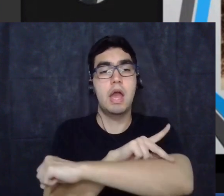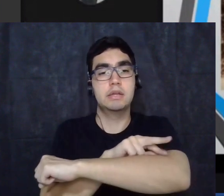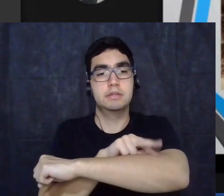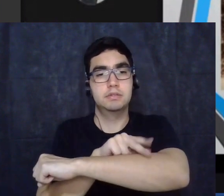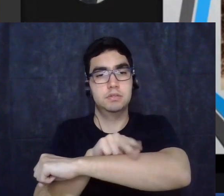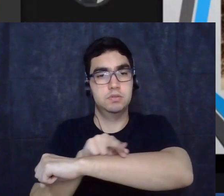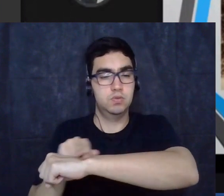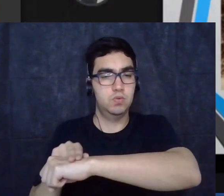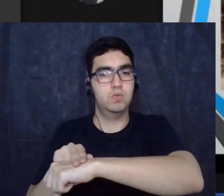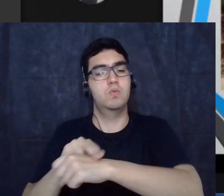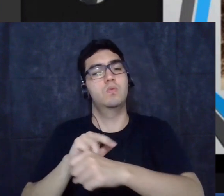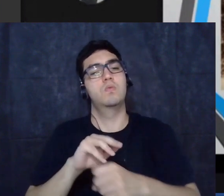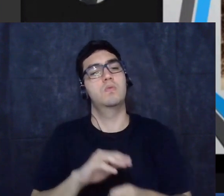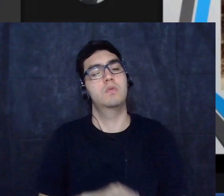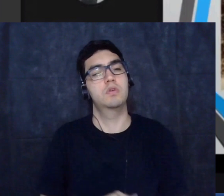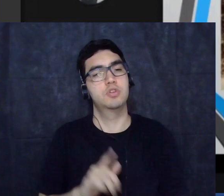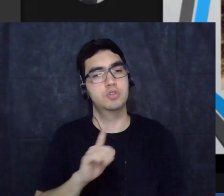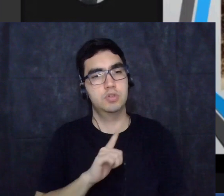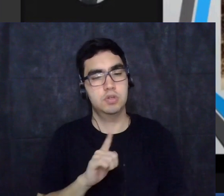a Kuklus Klan